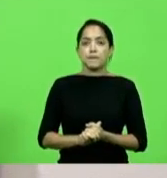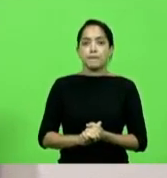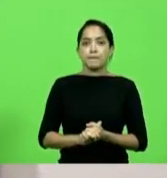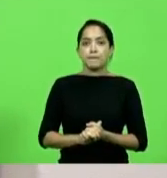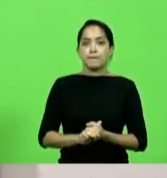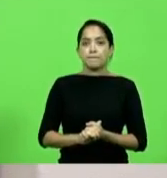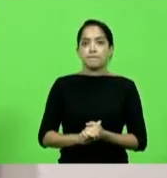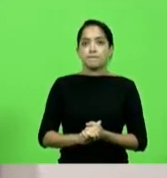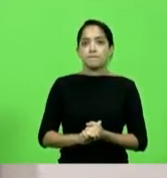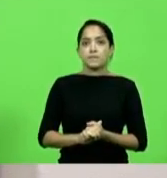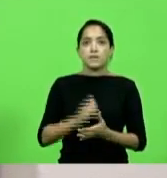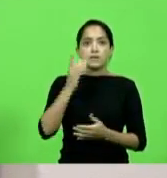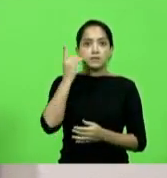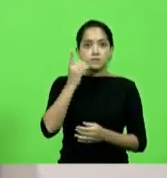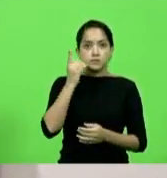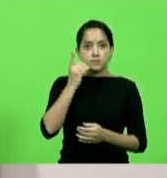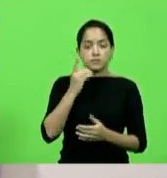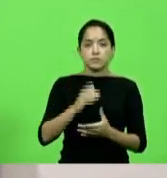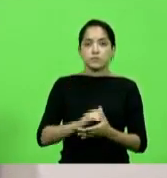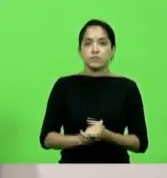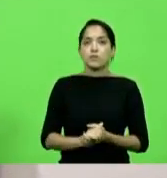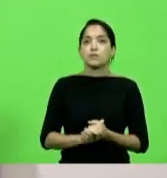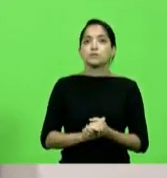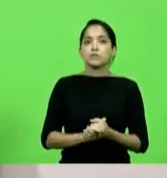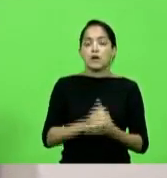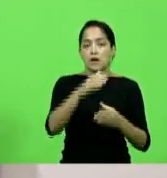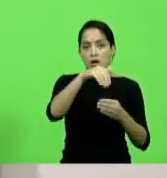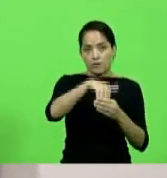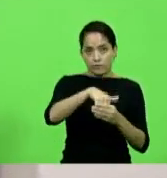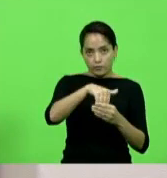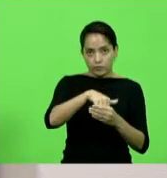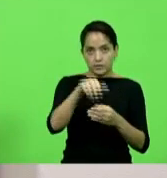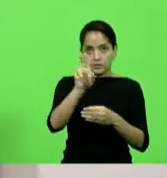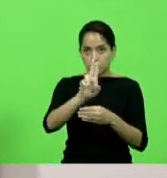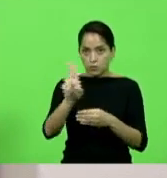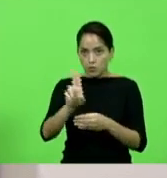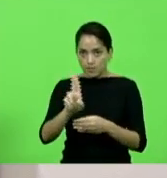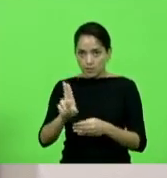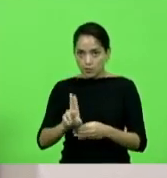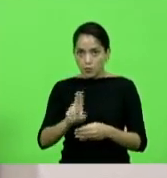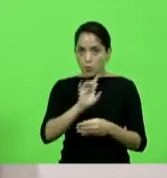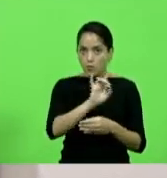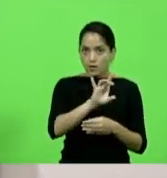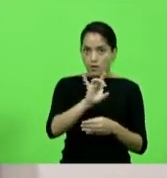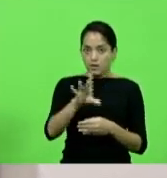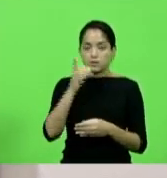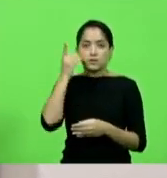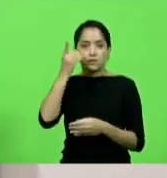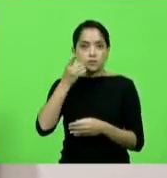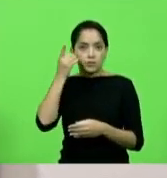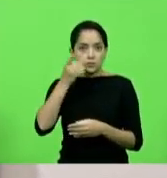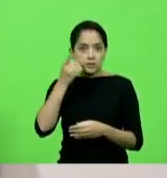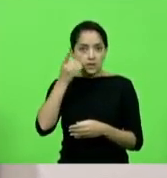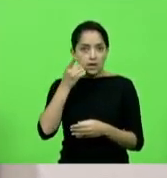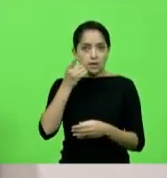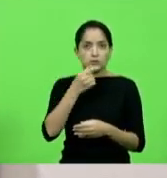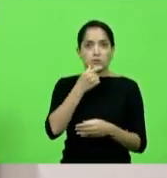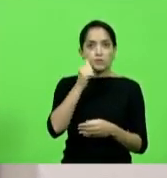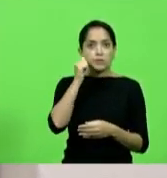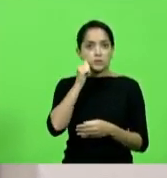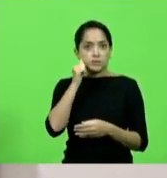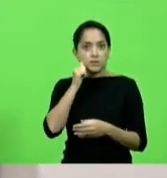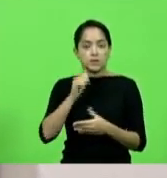Catarina. O senhor presidente deu ciência de que a votação seria nominal e cada senhora deputada e senhor